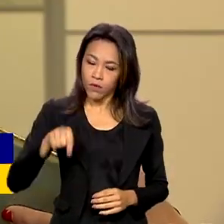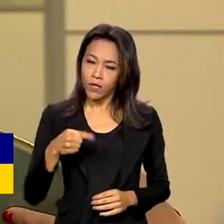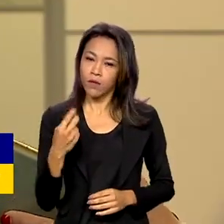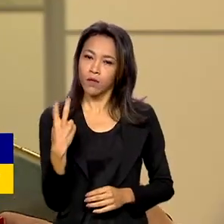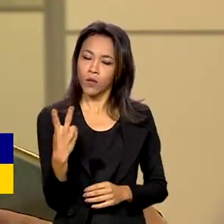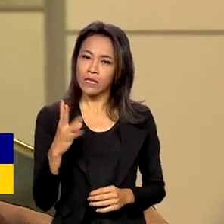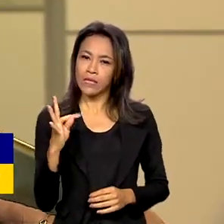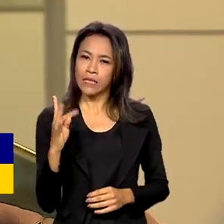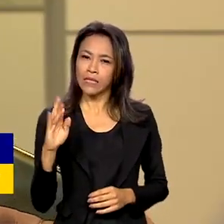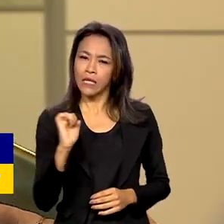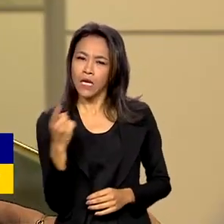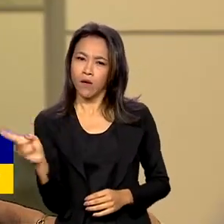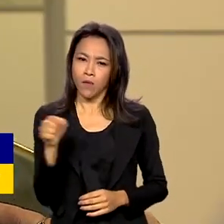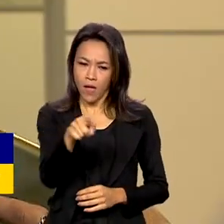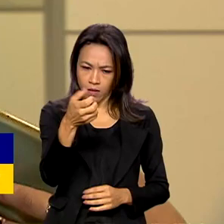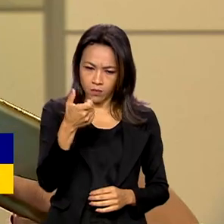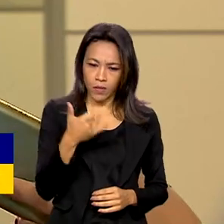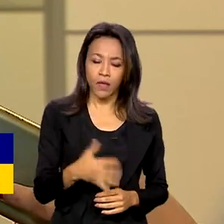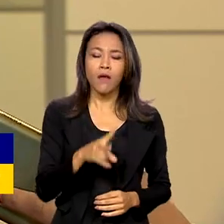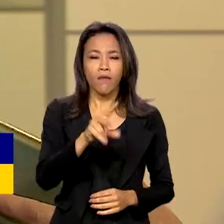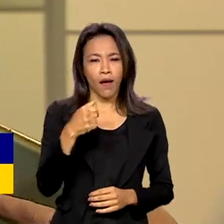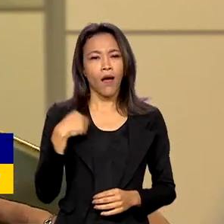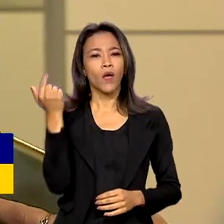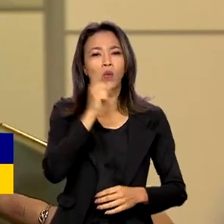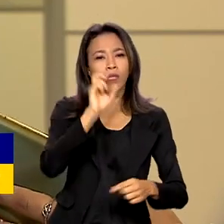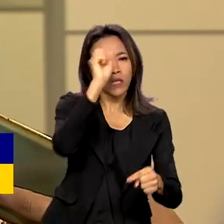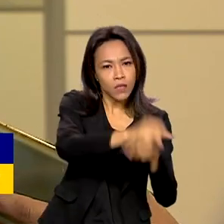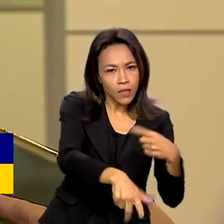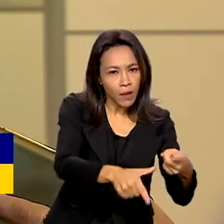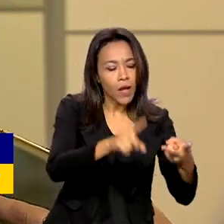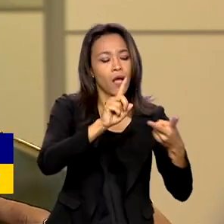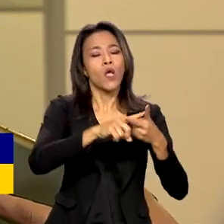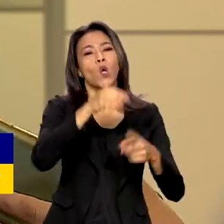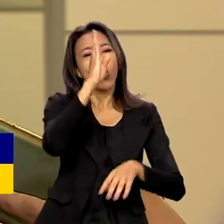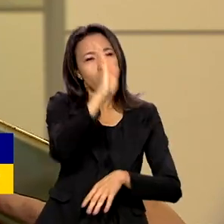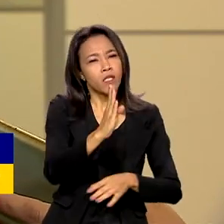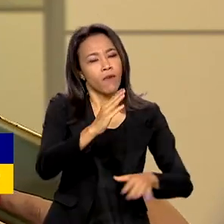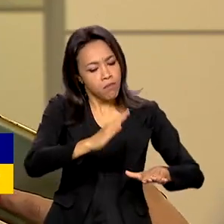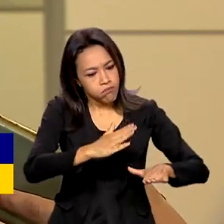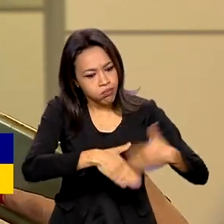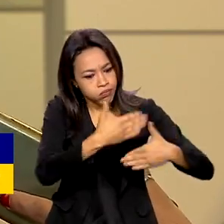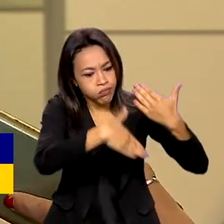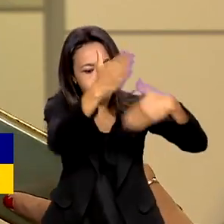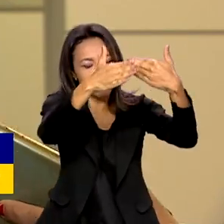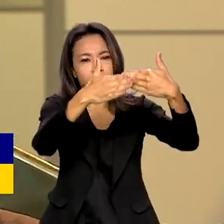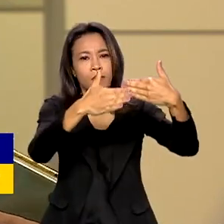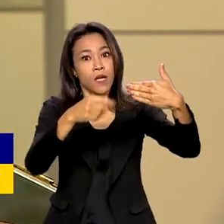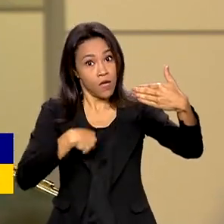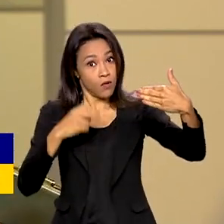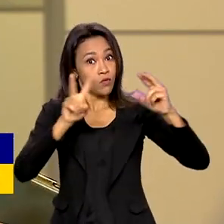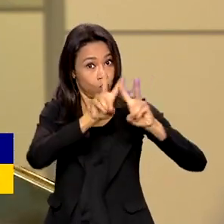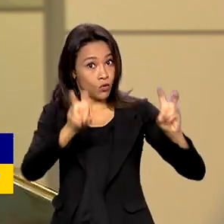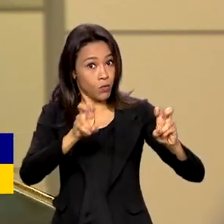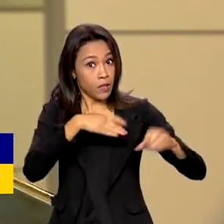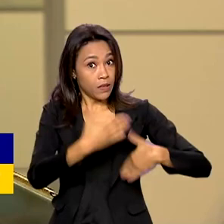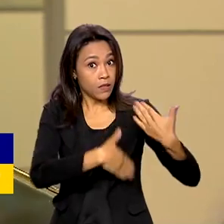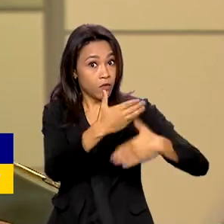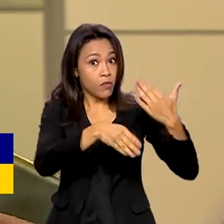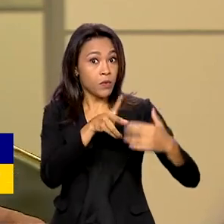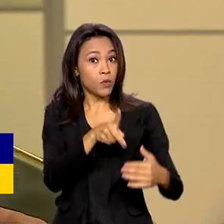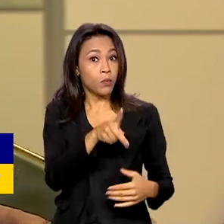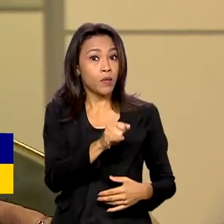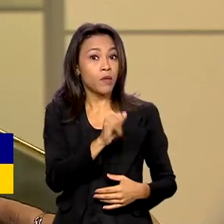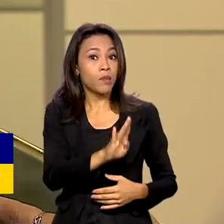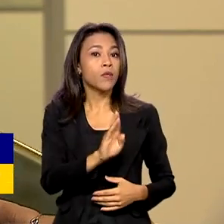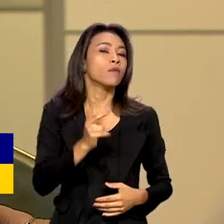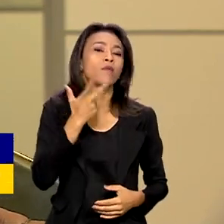Vai gerar mais emprego e renda para a população brasileira, vai fazer o Brasil crescer. Quando o Brasil cresce, quando nós estamos falando de crescimento de PIB, nós estamos